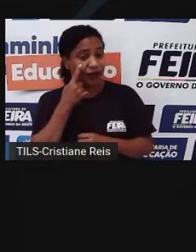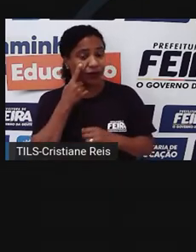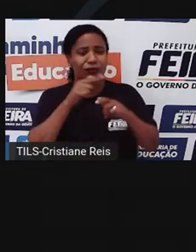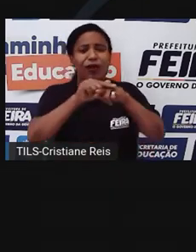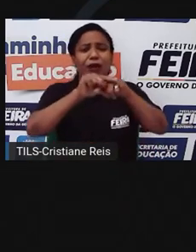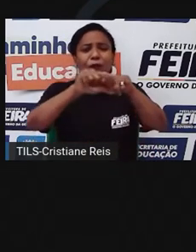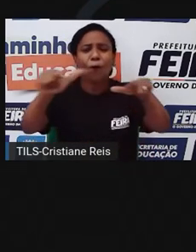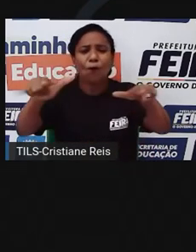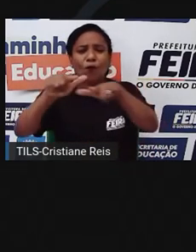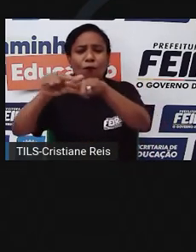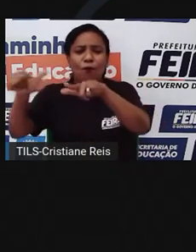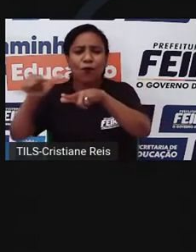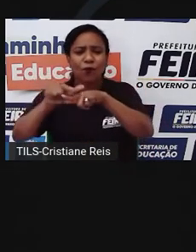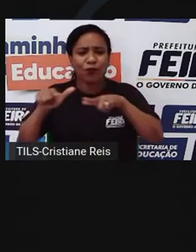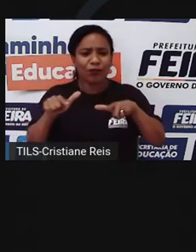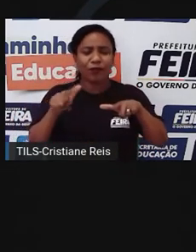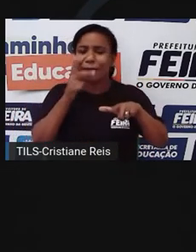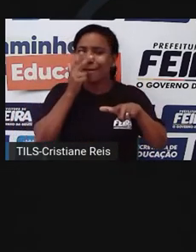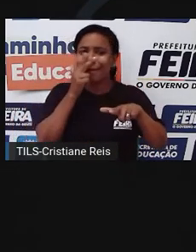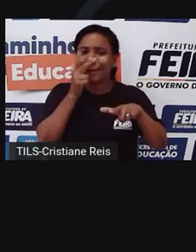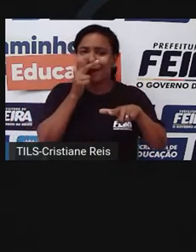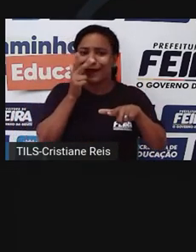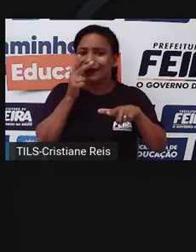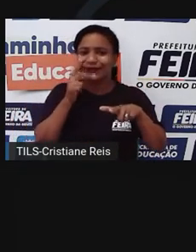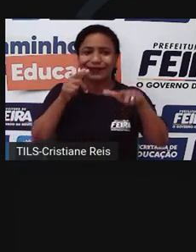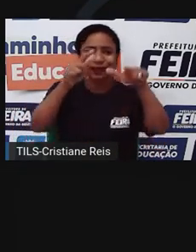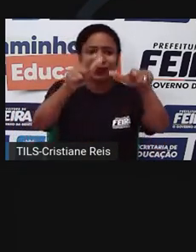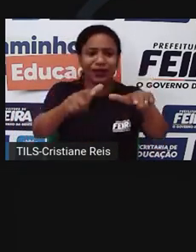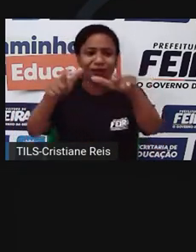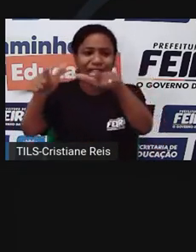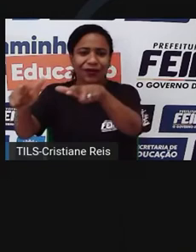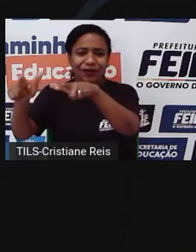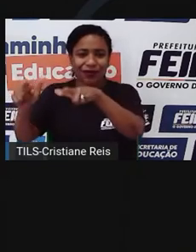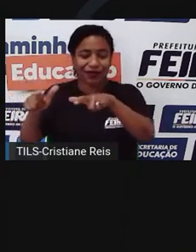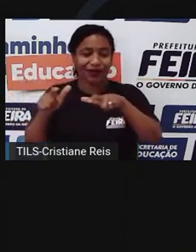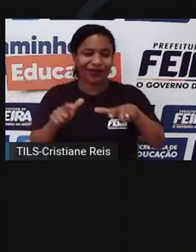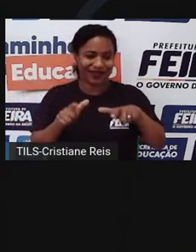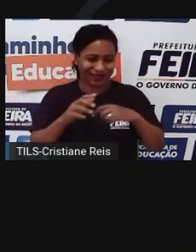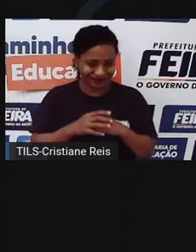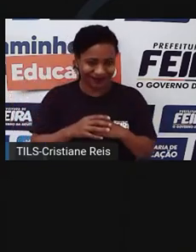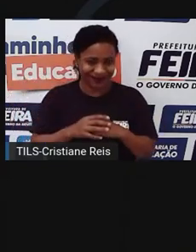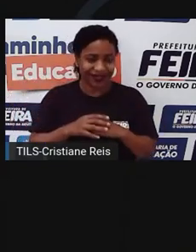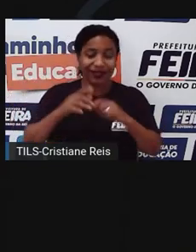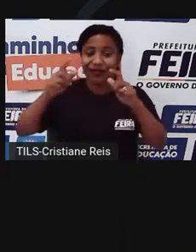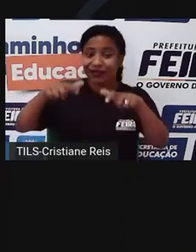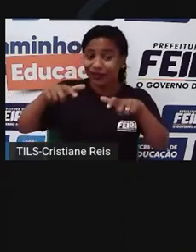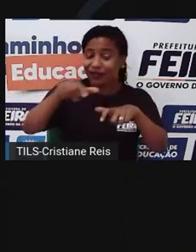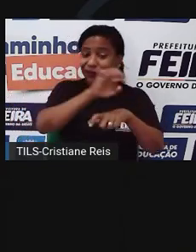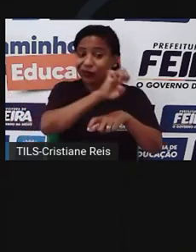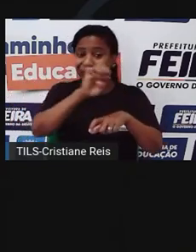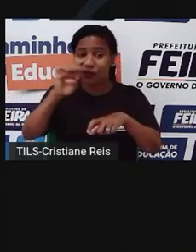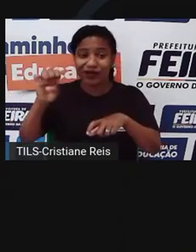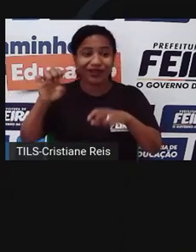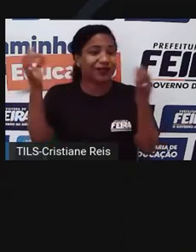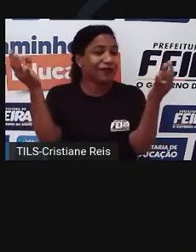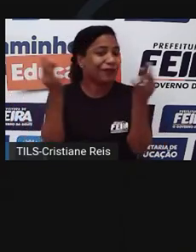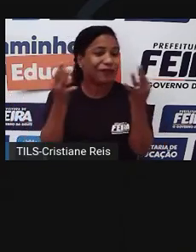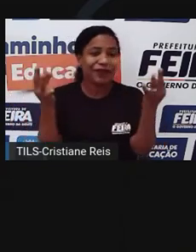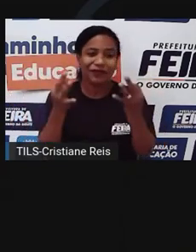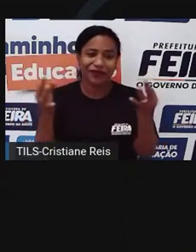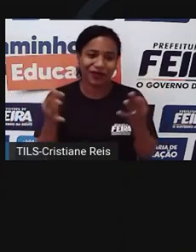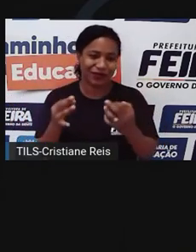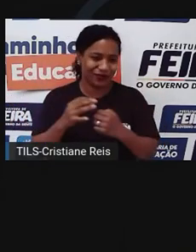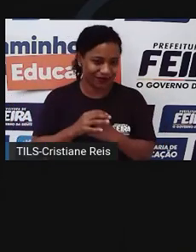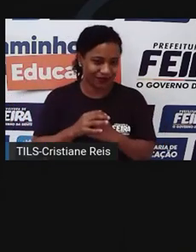desertos estão alinhados ali. Existe uma circulação chamada circulação de Hadley. Os ventos sobem na região equatorial, porque tem mais energia lá. E lá eles